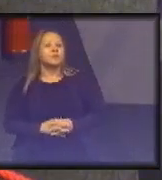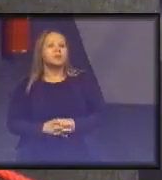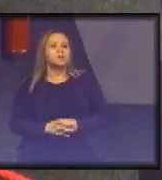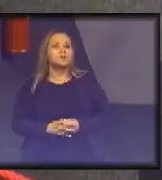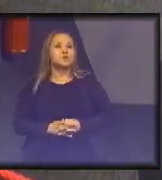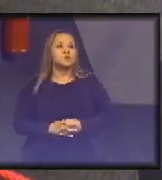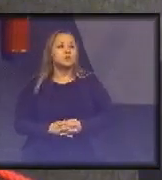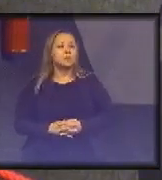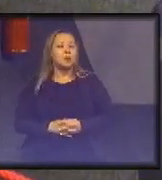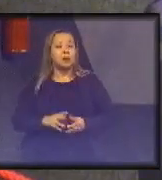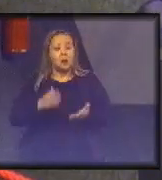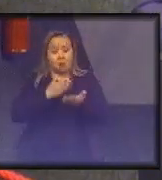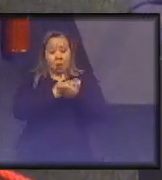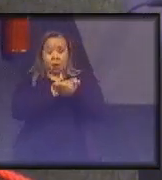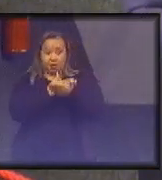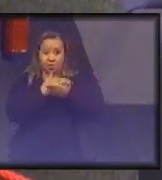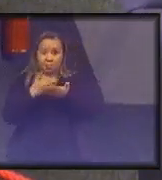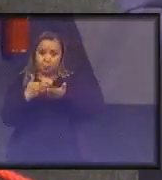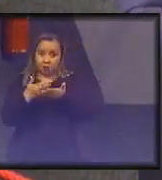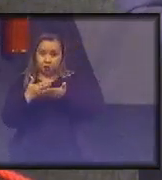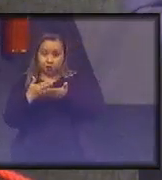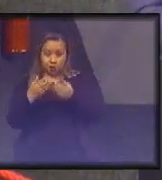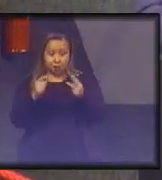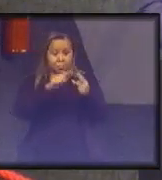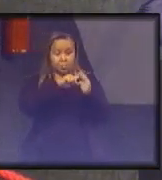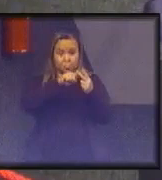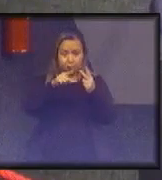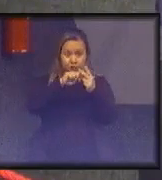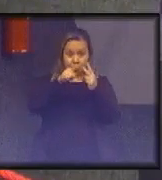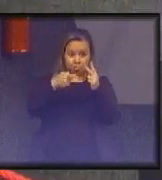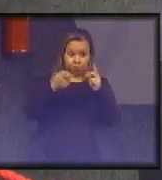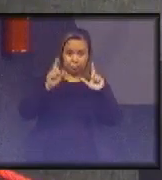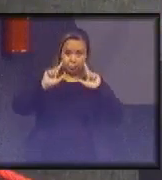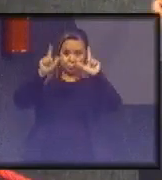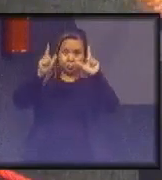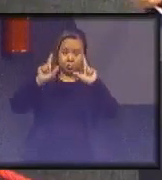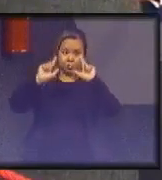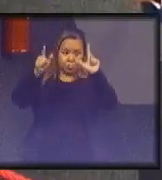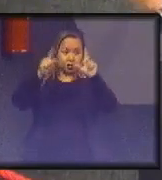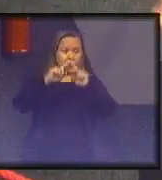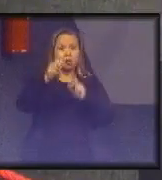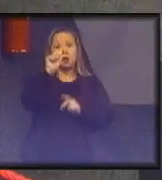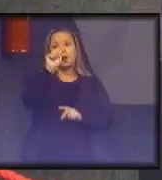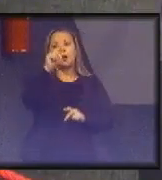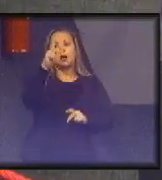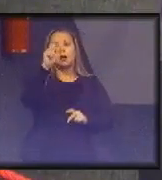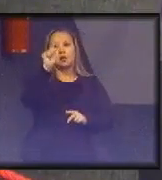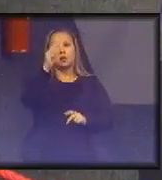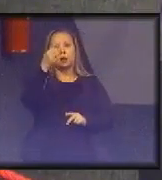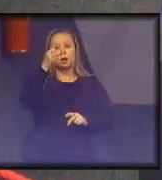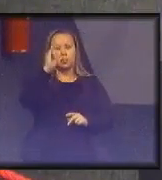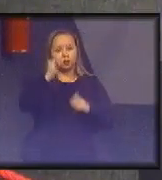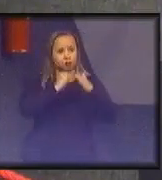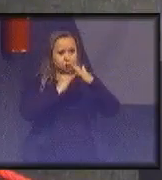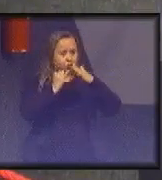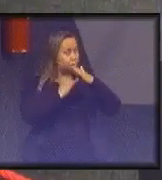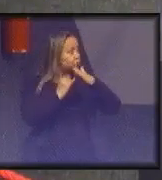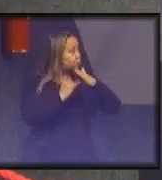Eu vou inicialmente dois slides sobre o Instituto ACATU. ACATU foi fundada em 2001, é um instituto que tem